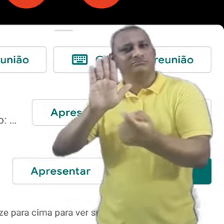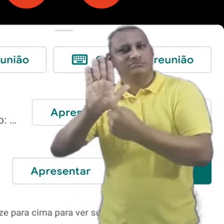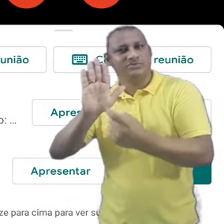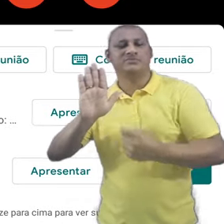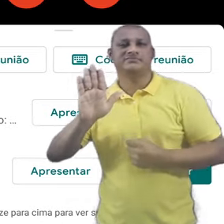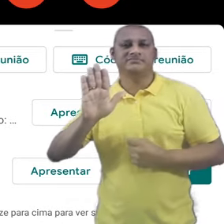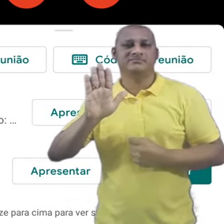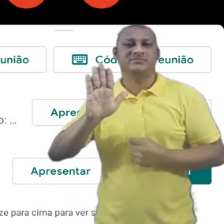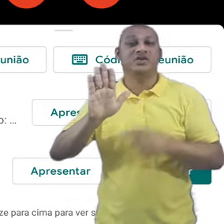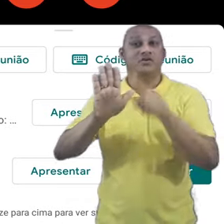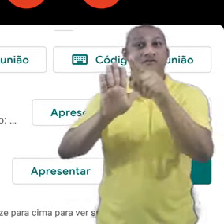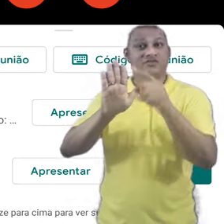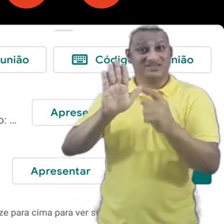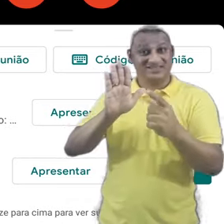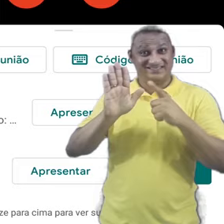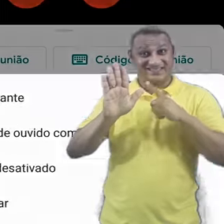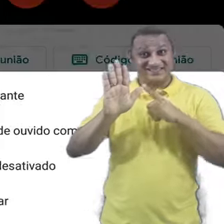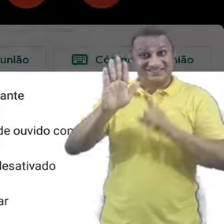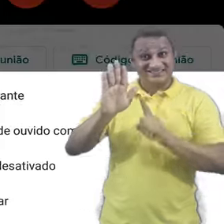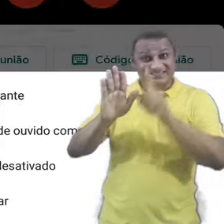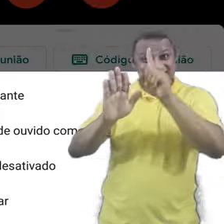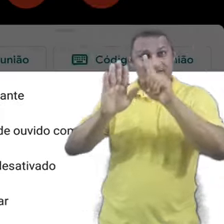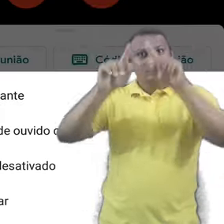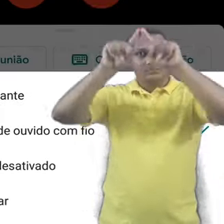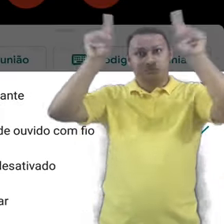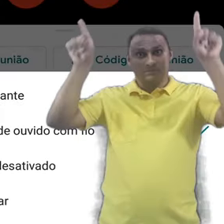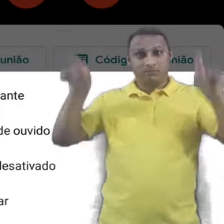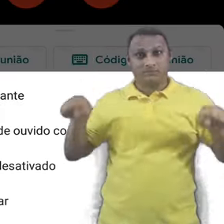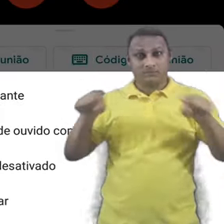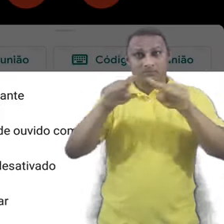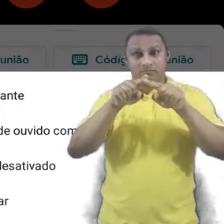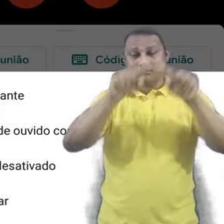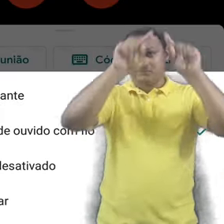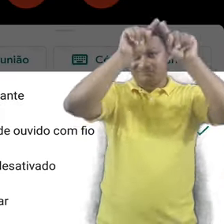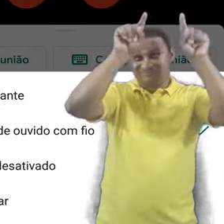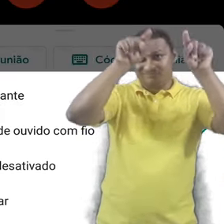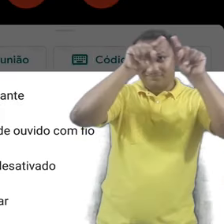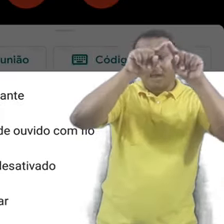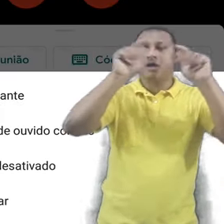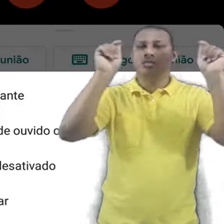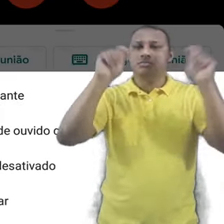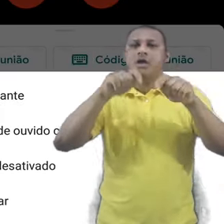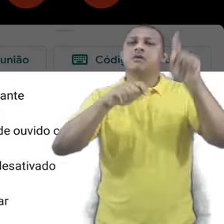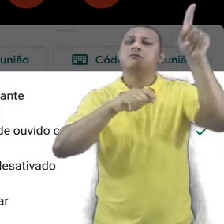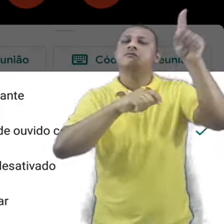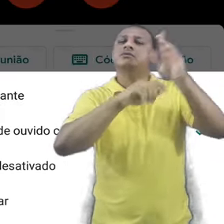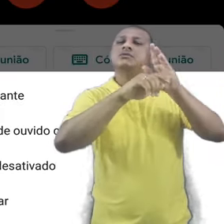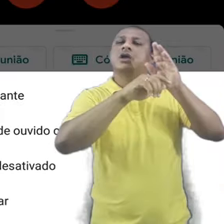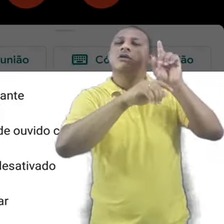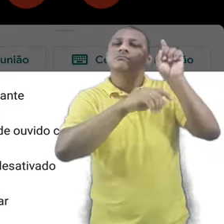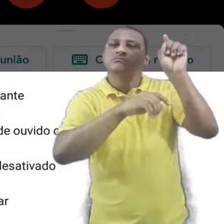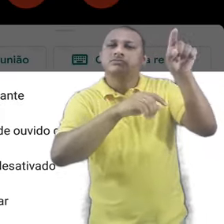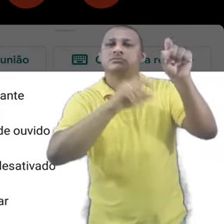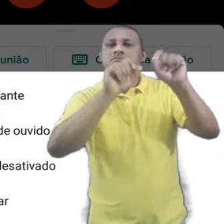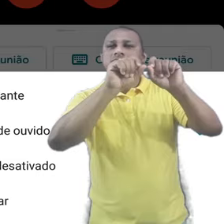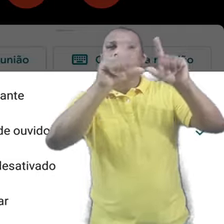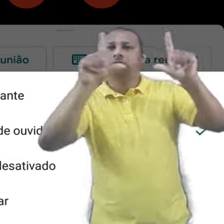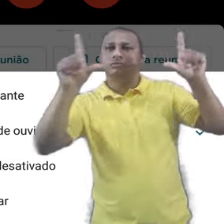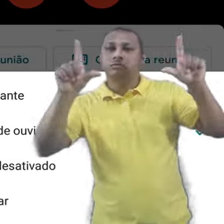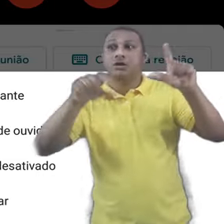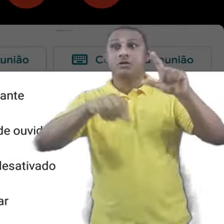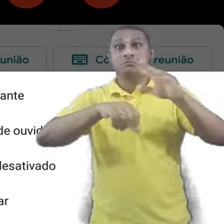Meet. Clicando no ícone no canto superior direito, podemos escolher por